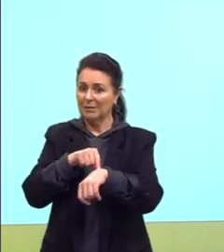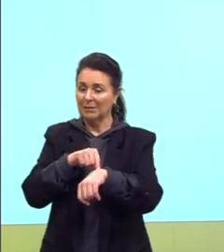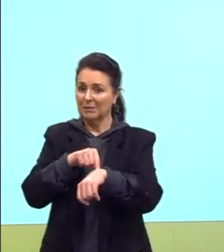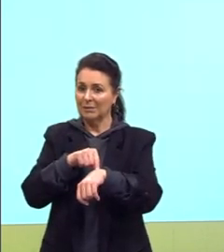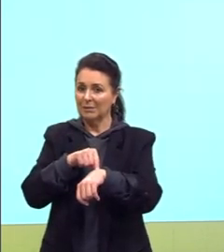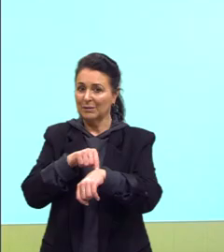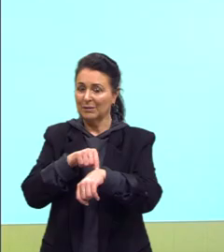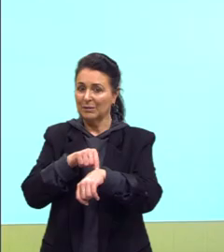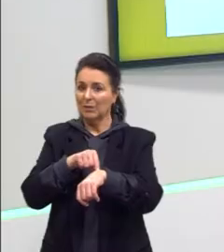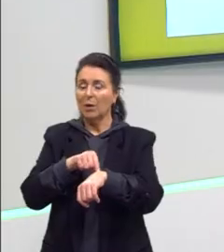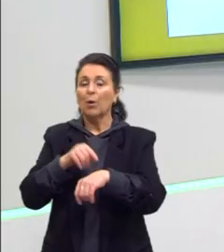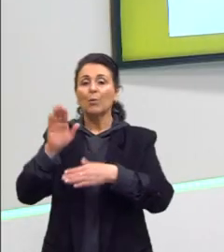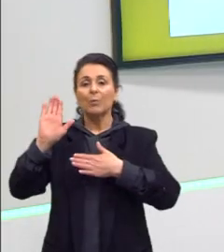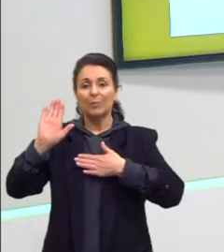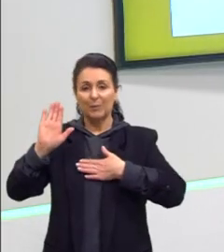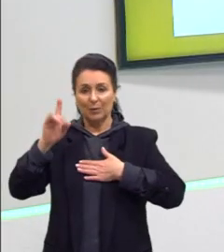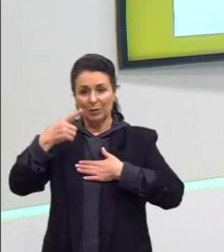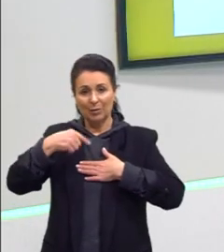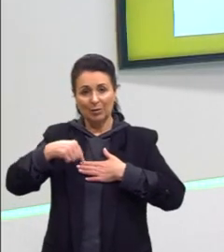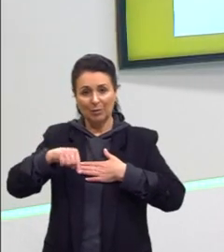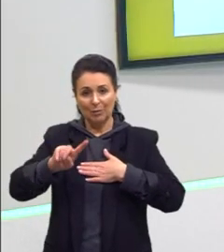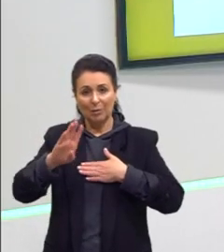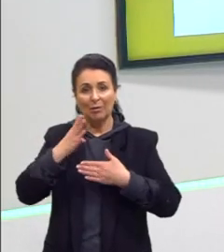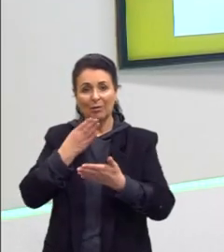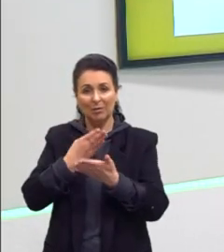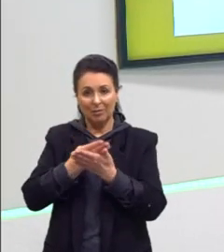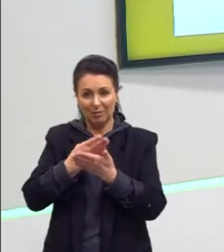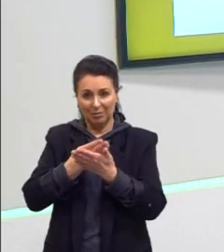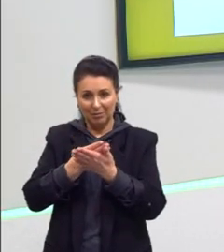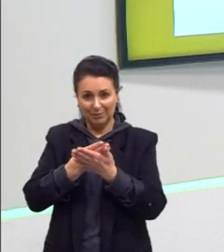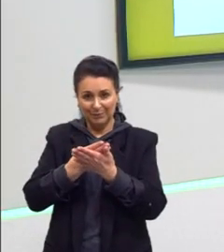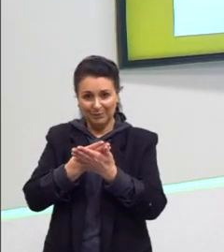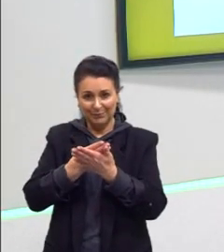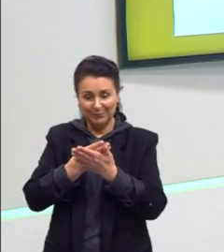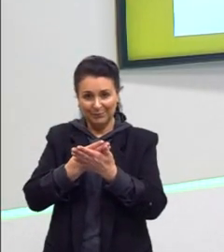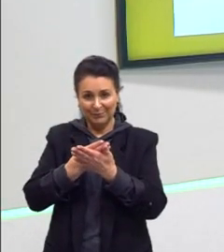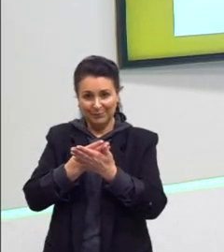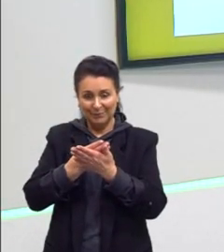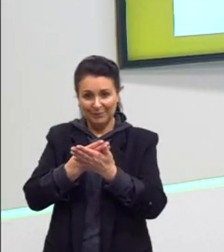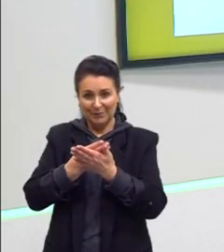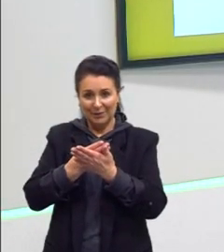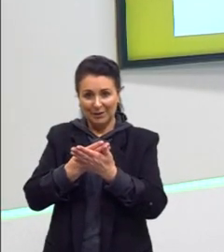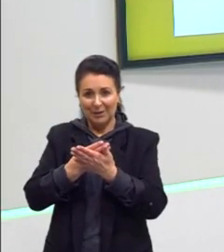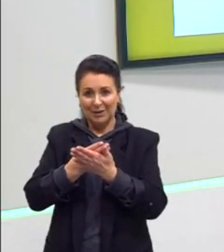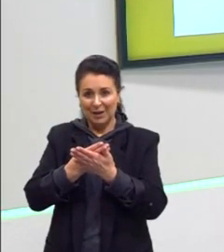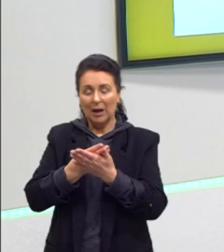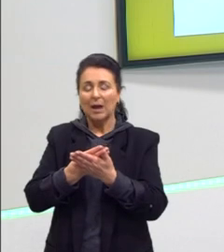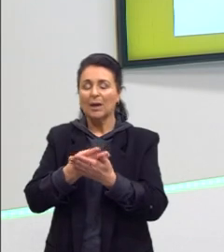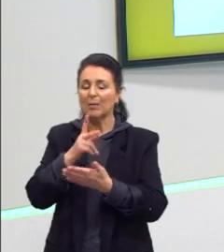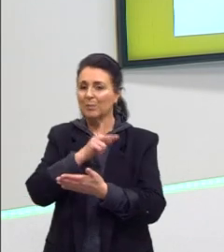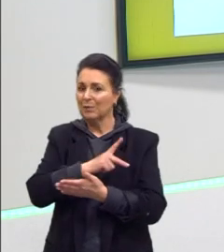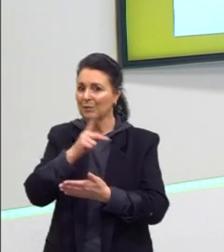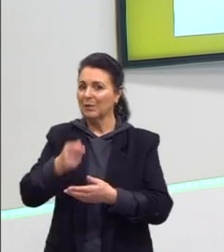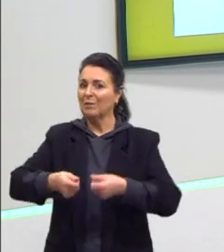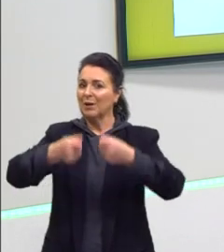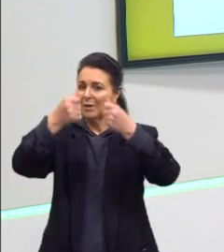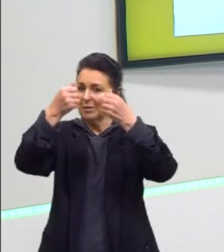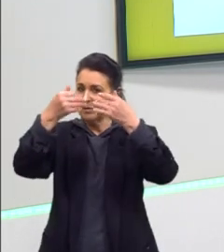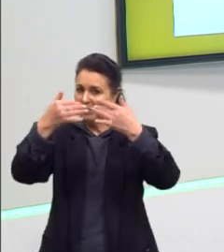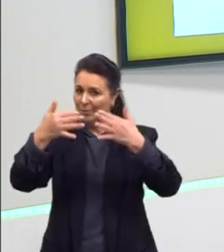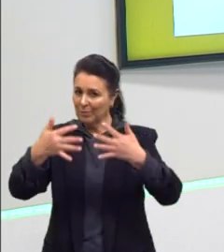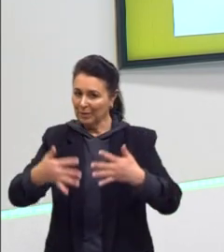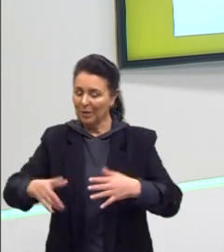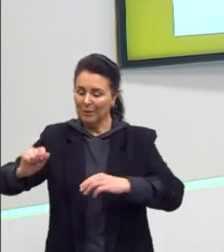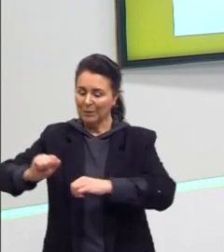Gente, eu prometo para vocês que na aula, na próxima aula, então a gente vai falar bastante sobre evolução, umas